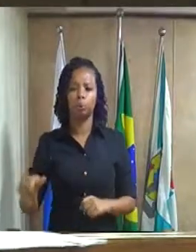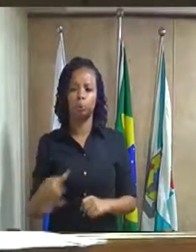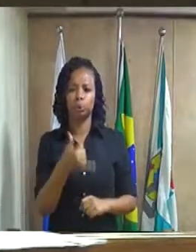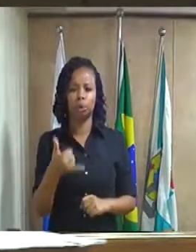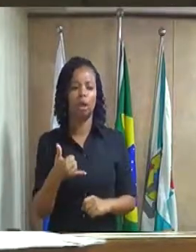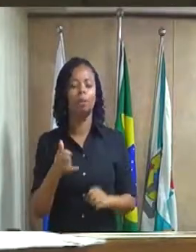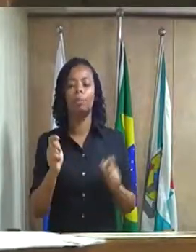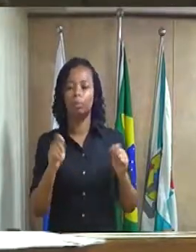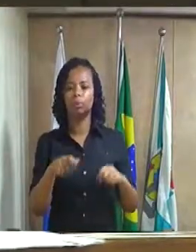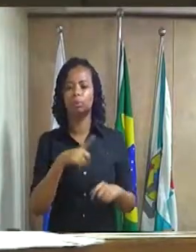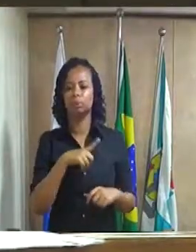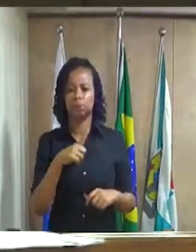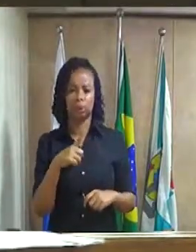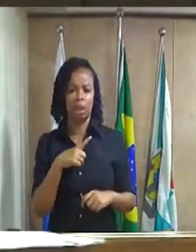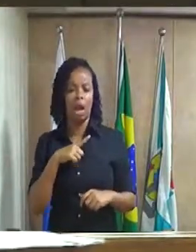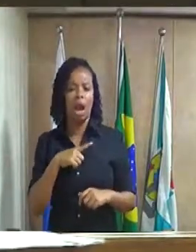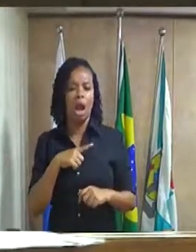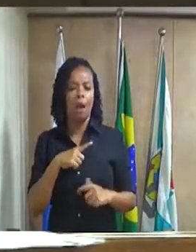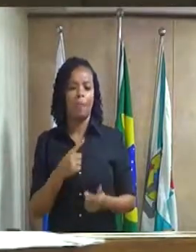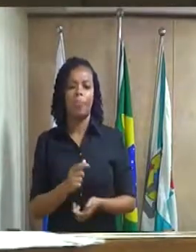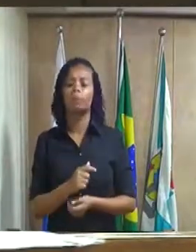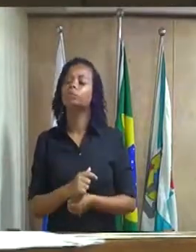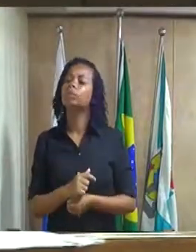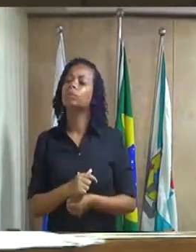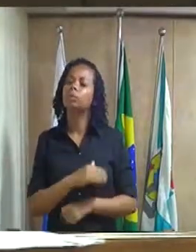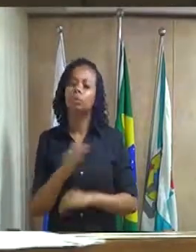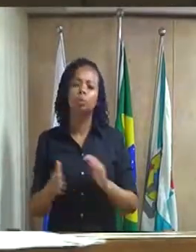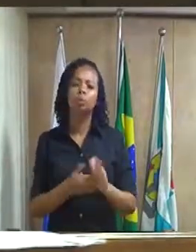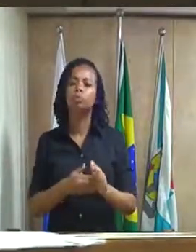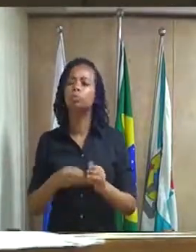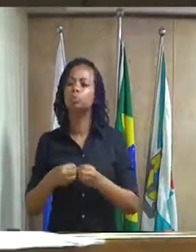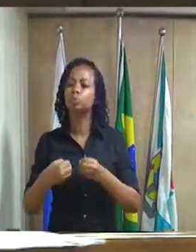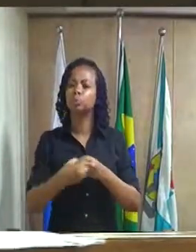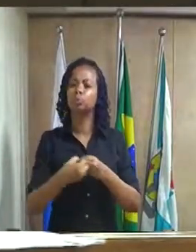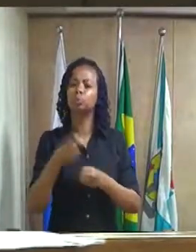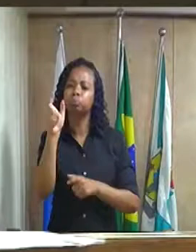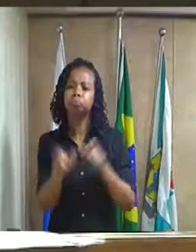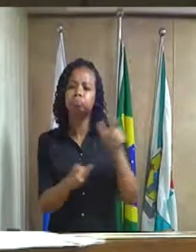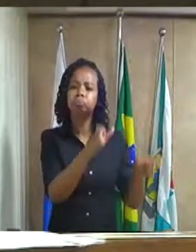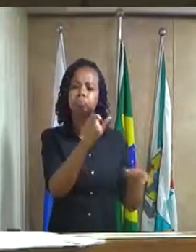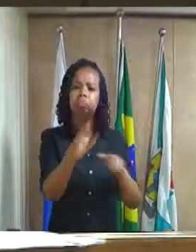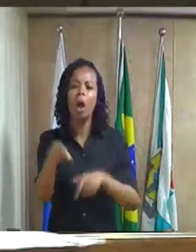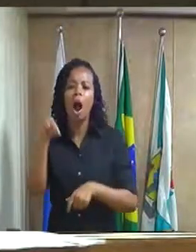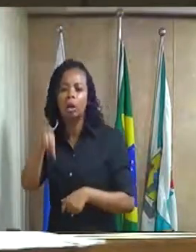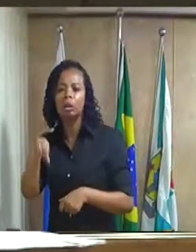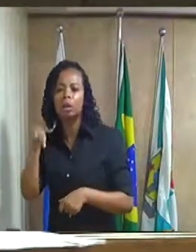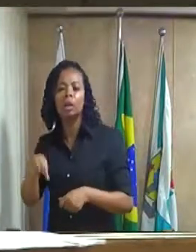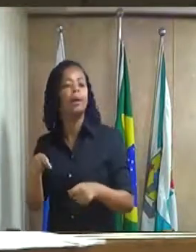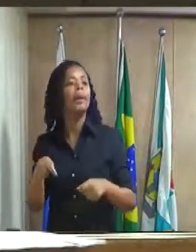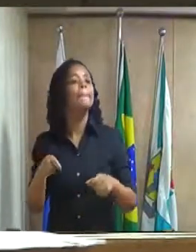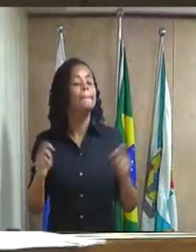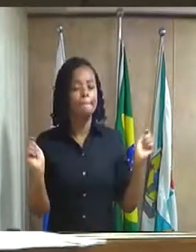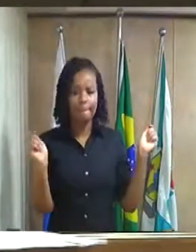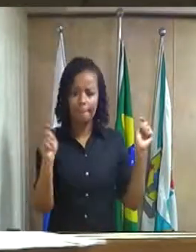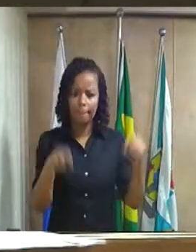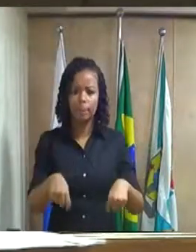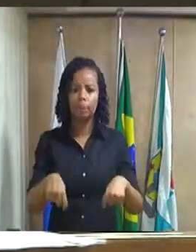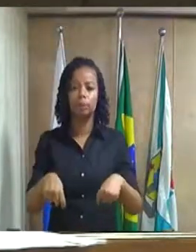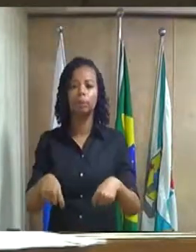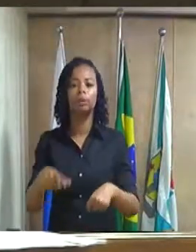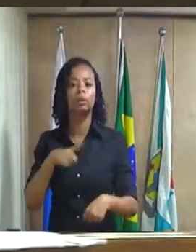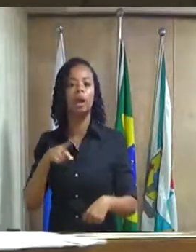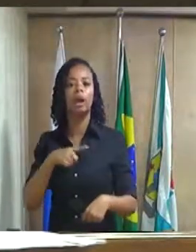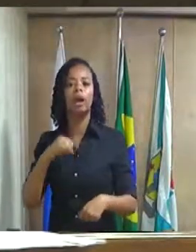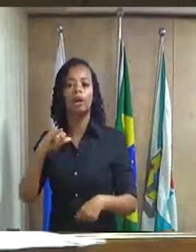André, desse munícipe aqui que possa ter o seu